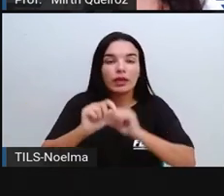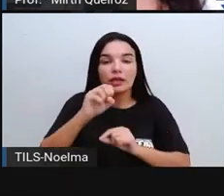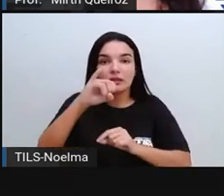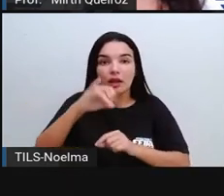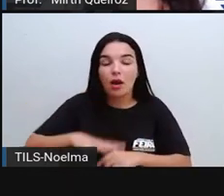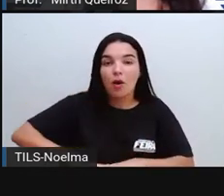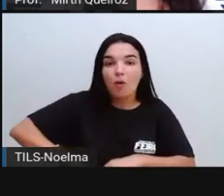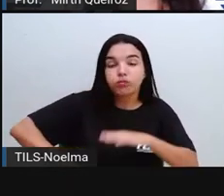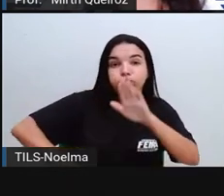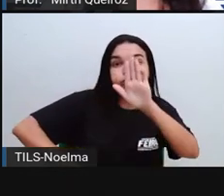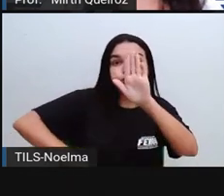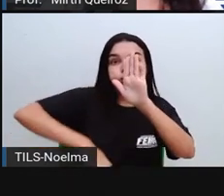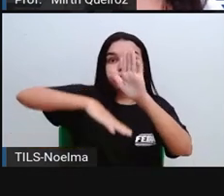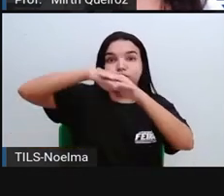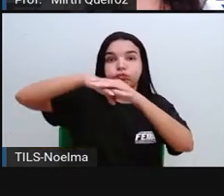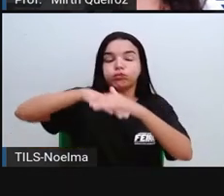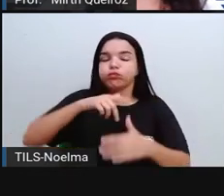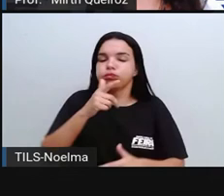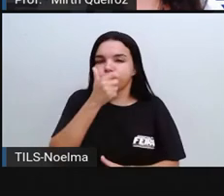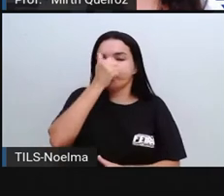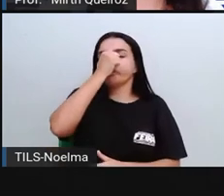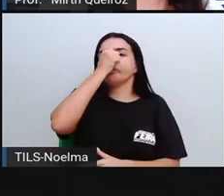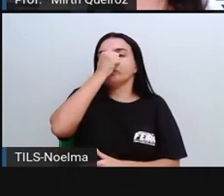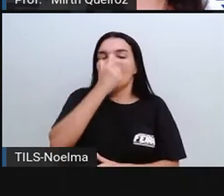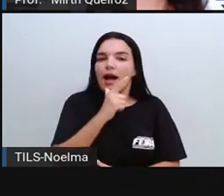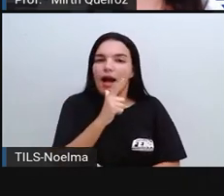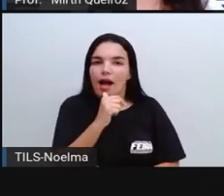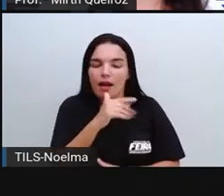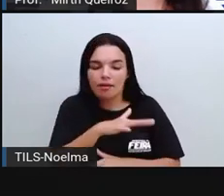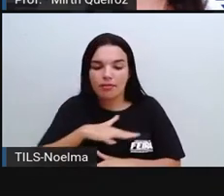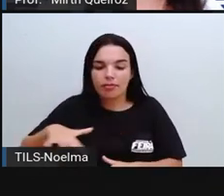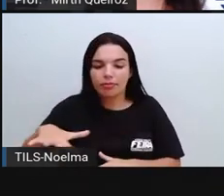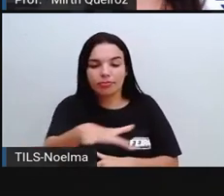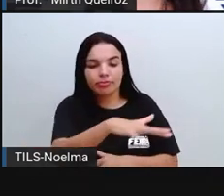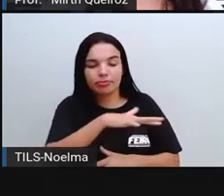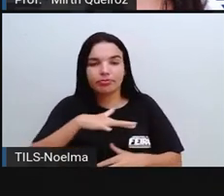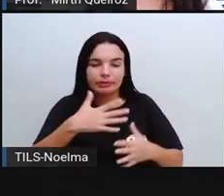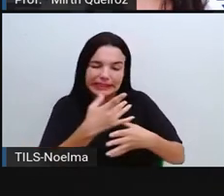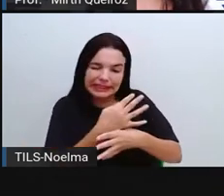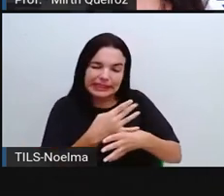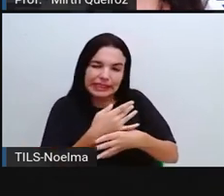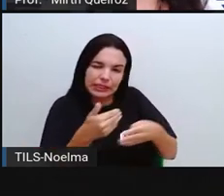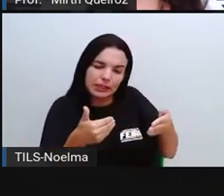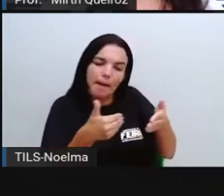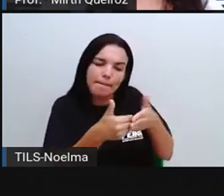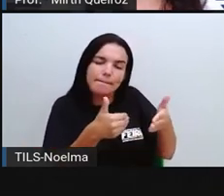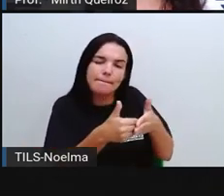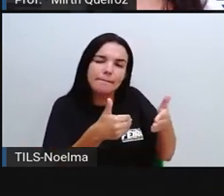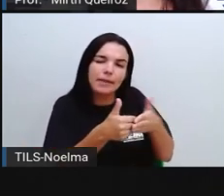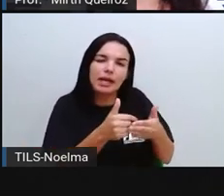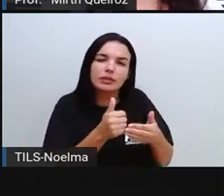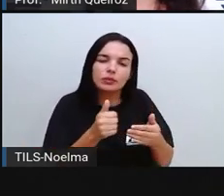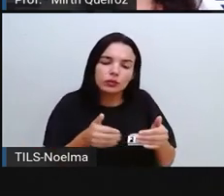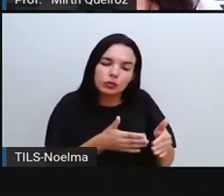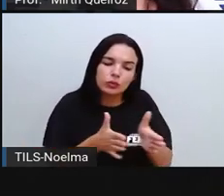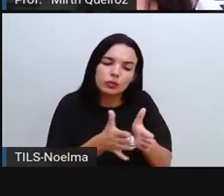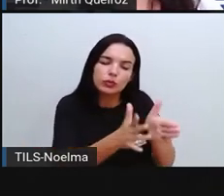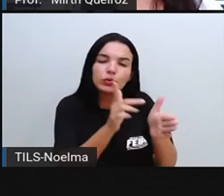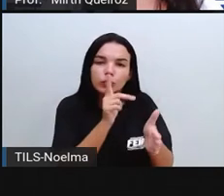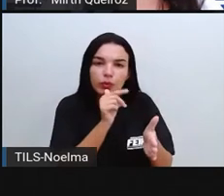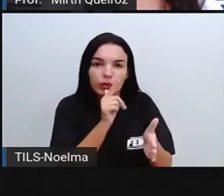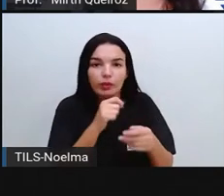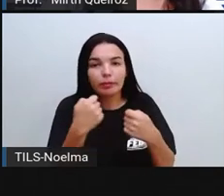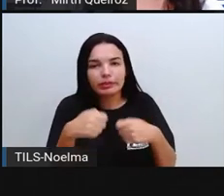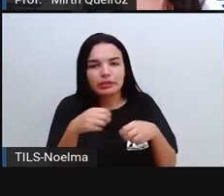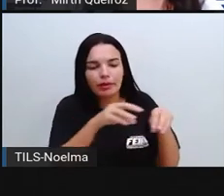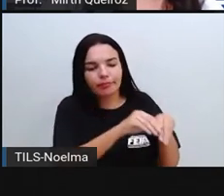de grandes áreas. Inclusive, muitas pessoas ribeirinhas, né? Que vivem ali no entorno desse rio, acaba tendo que se